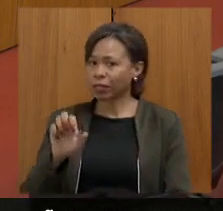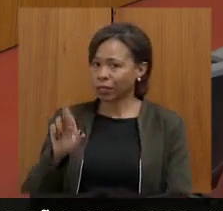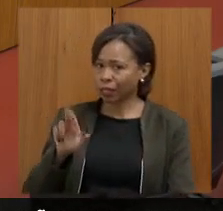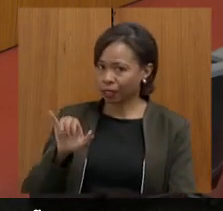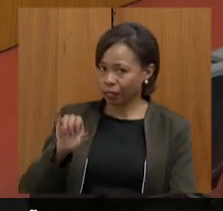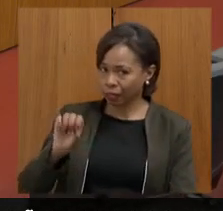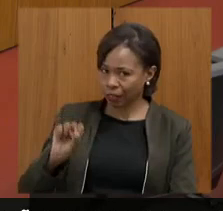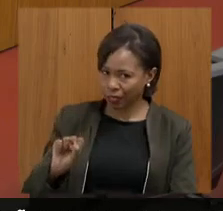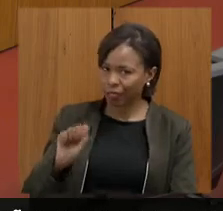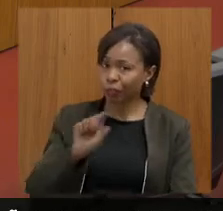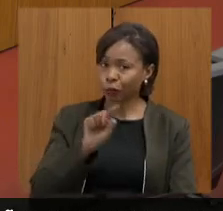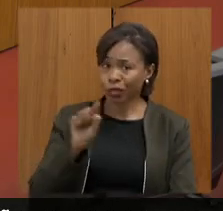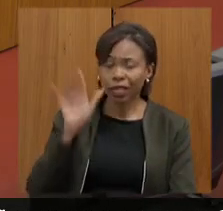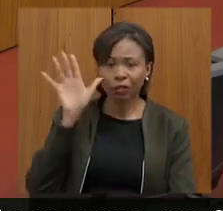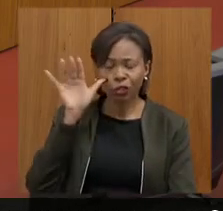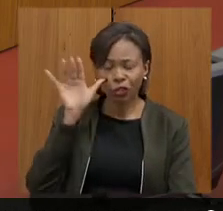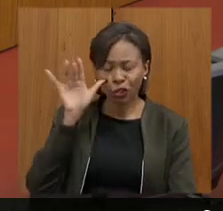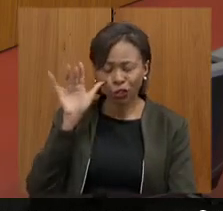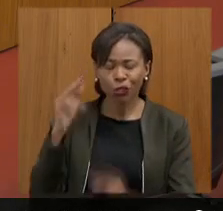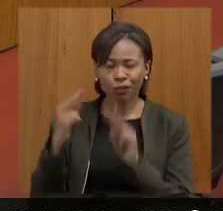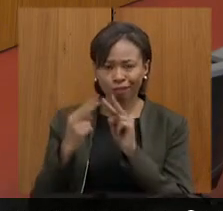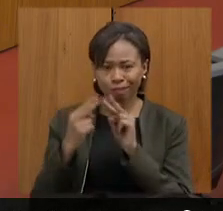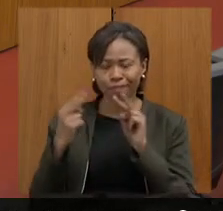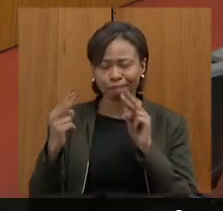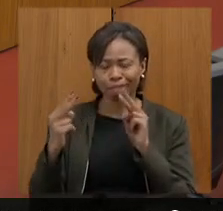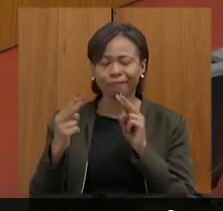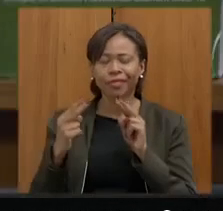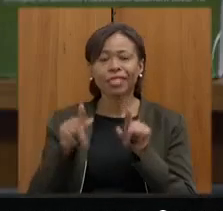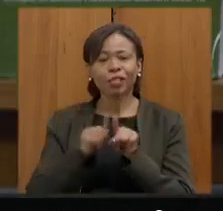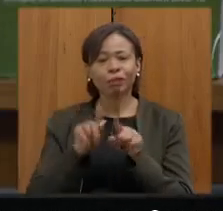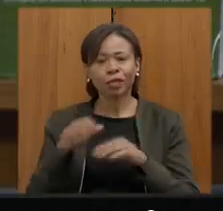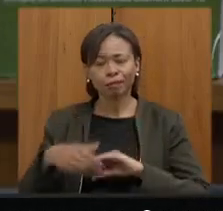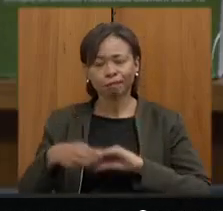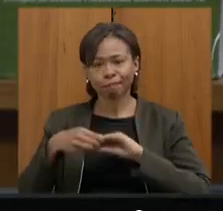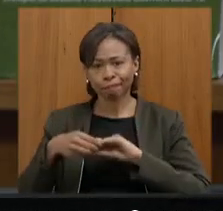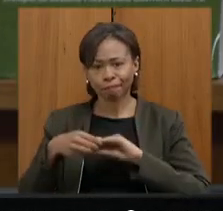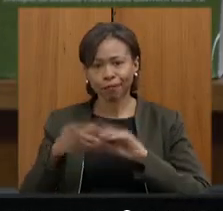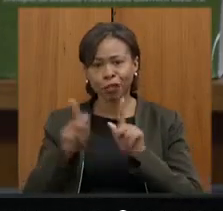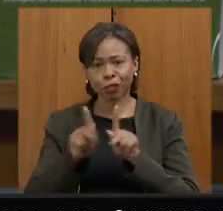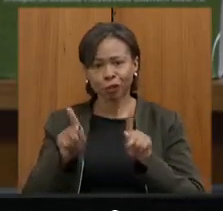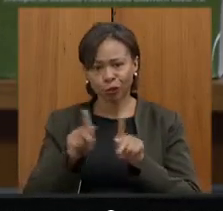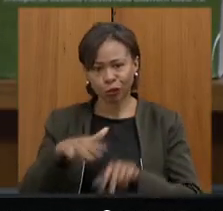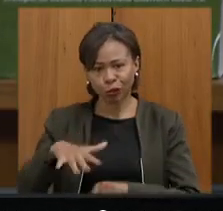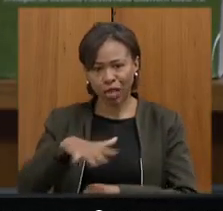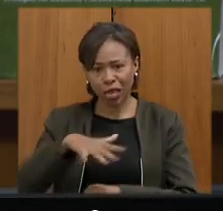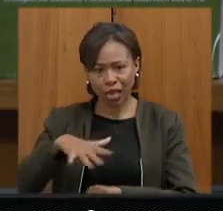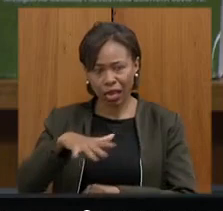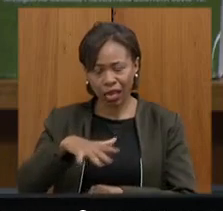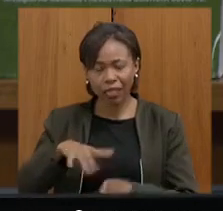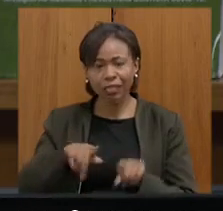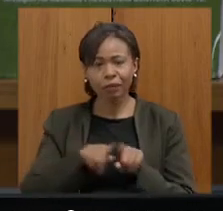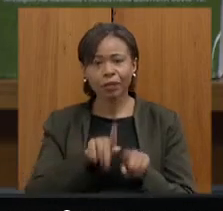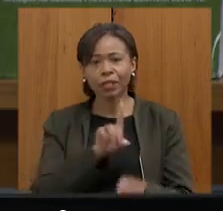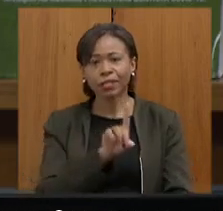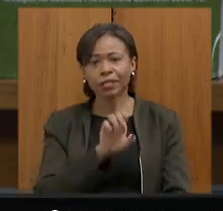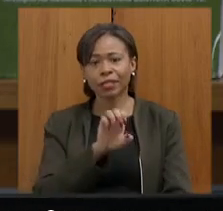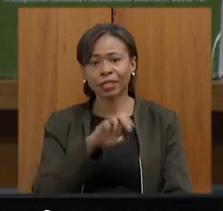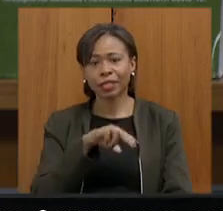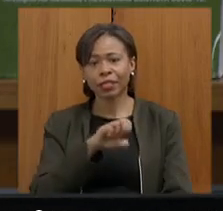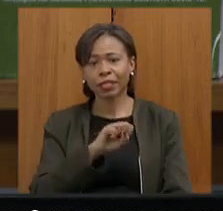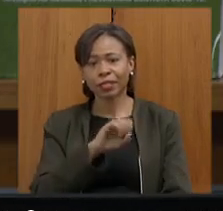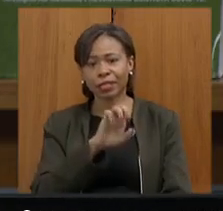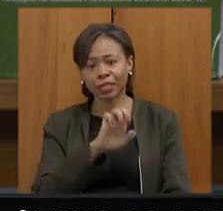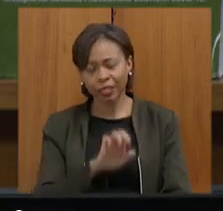nos assistem remotamente. Faço uma saudação também aos professores da rede, à professora Denise, do CINDIUT,